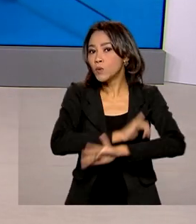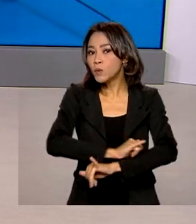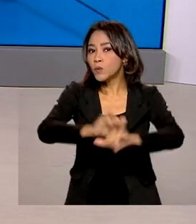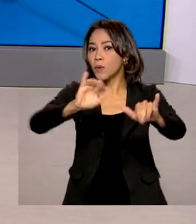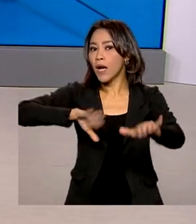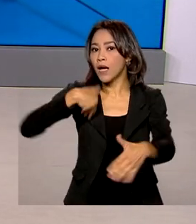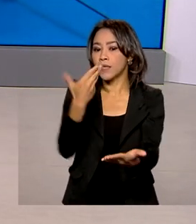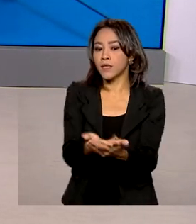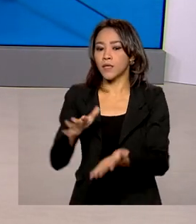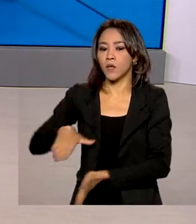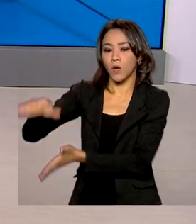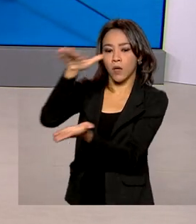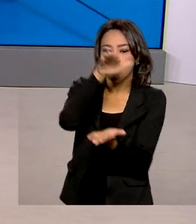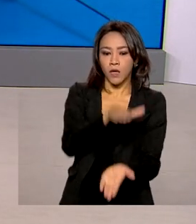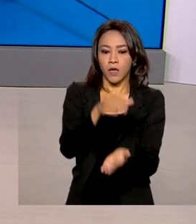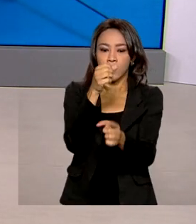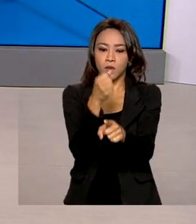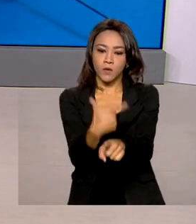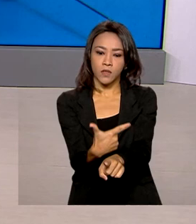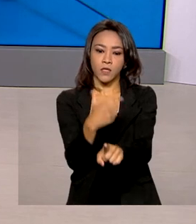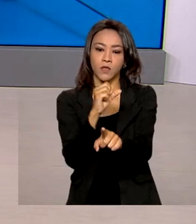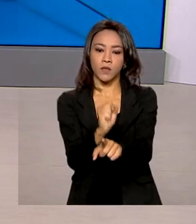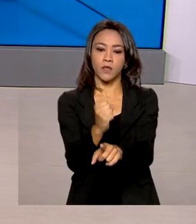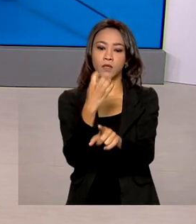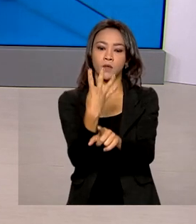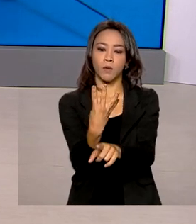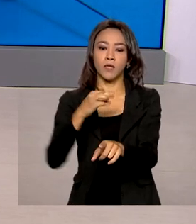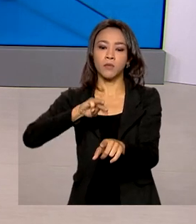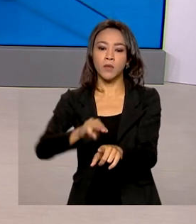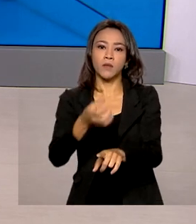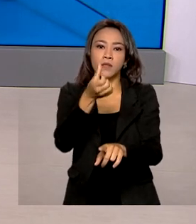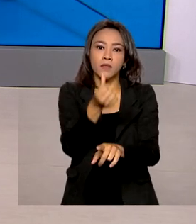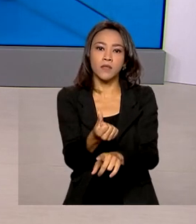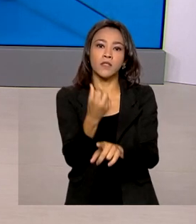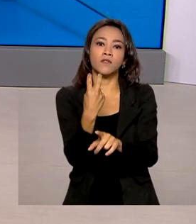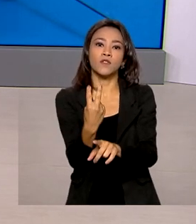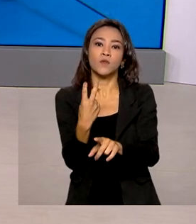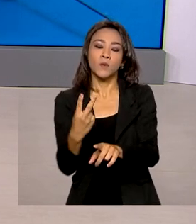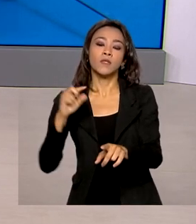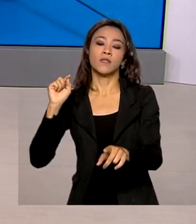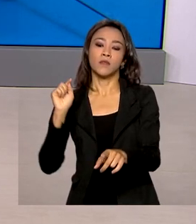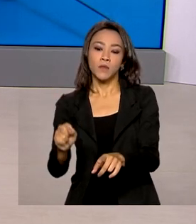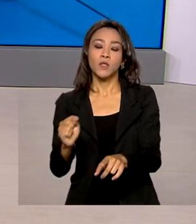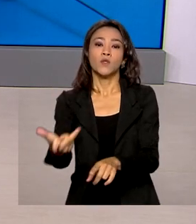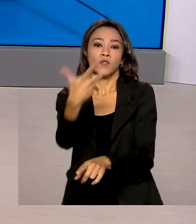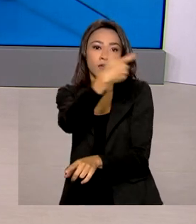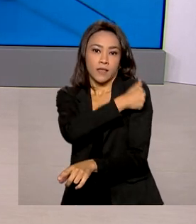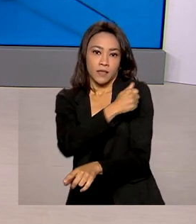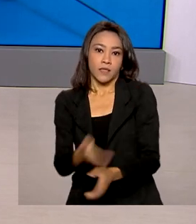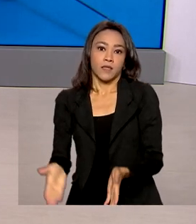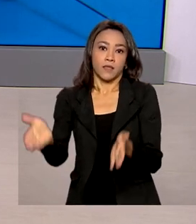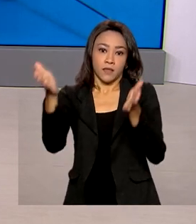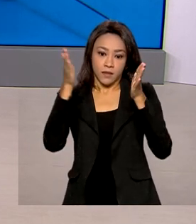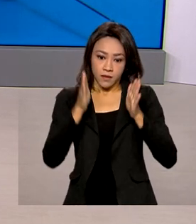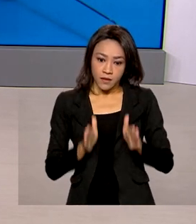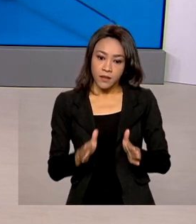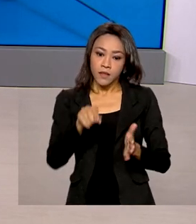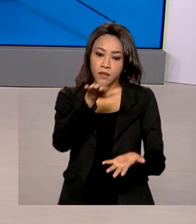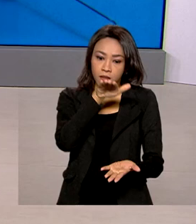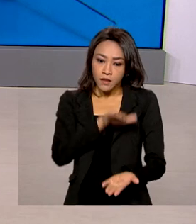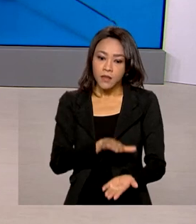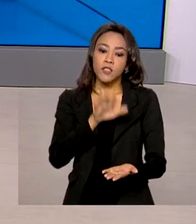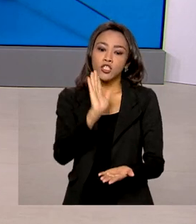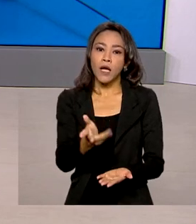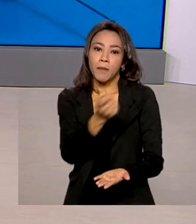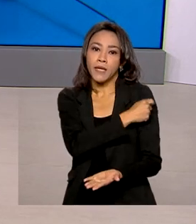distribuídas 284 milhões 622 mil doses de vacinas. As doses aplicadas somam mais de